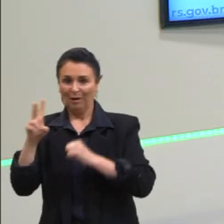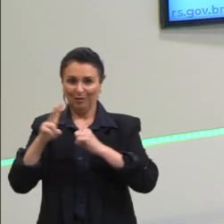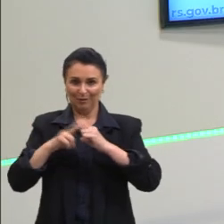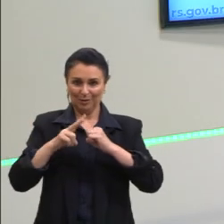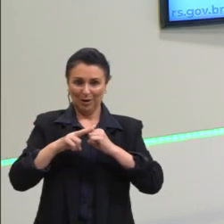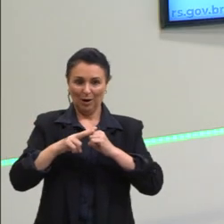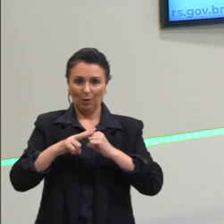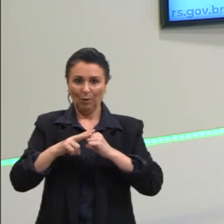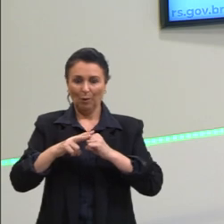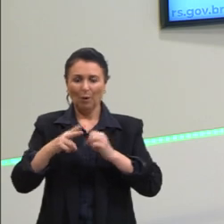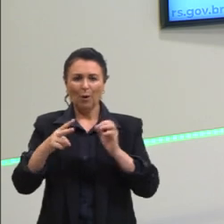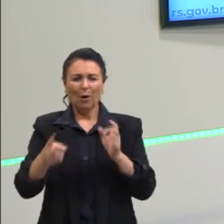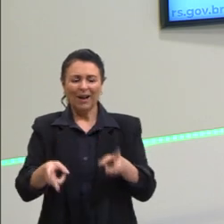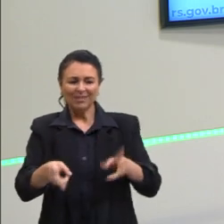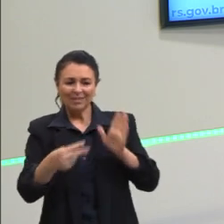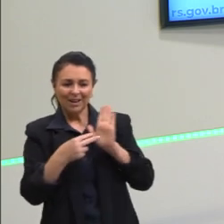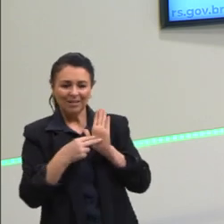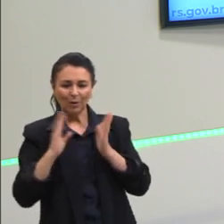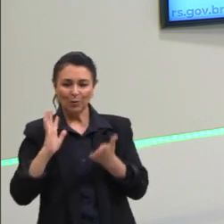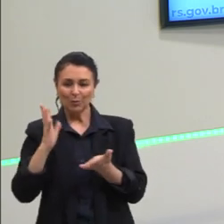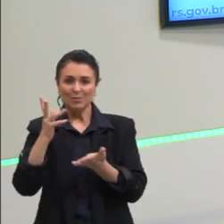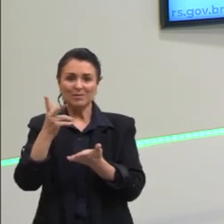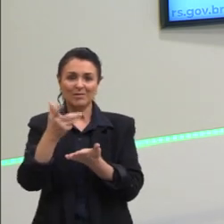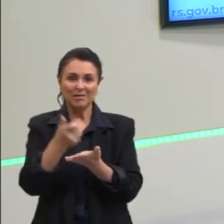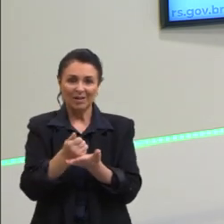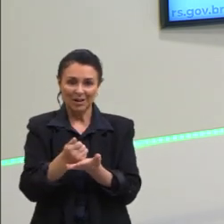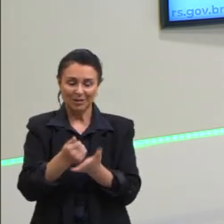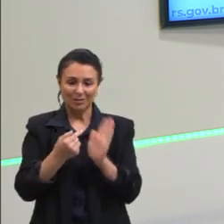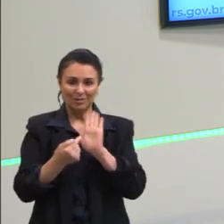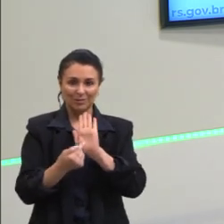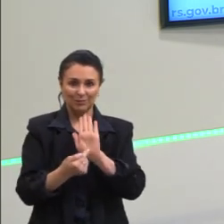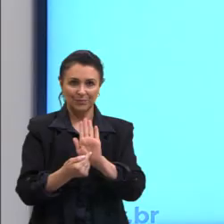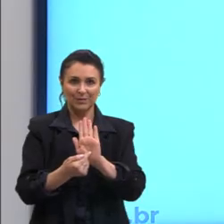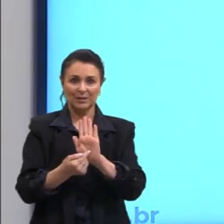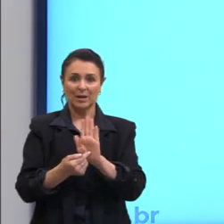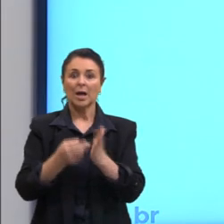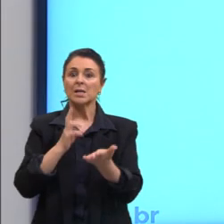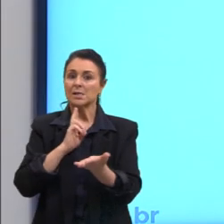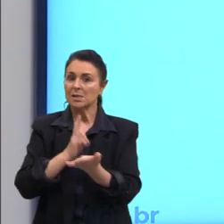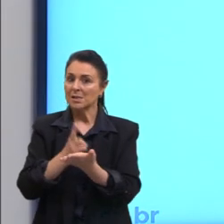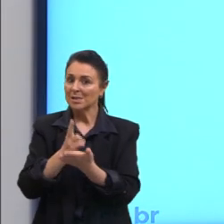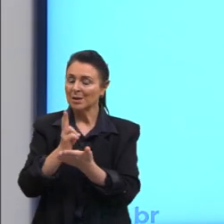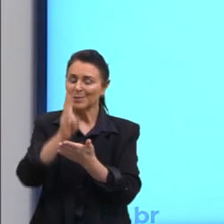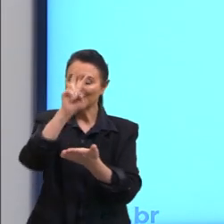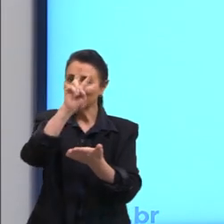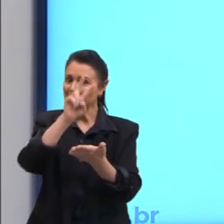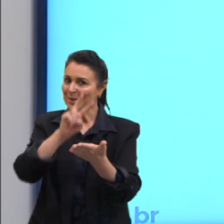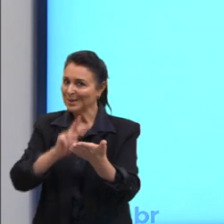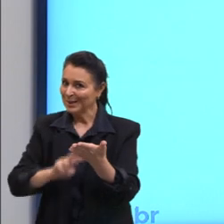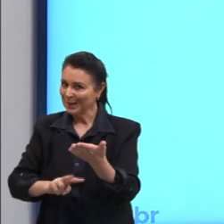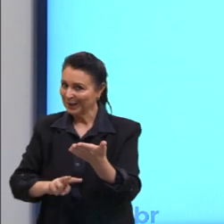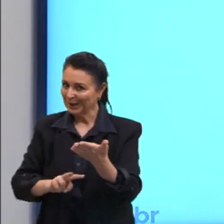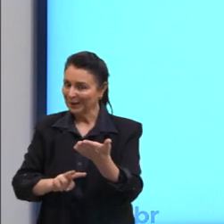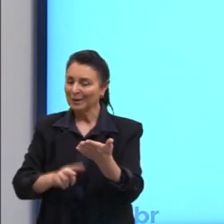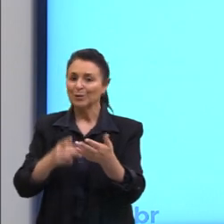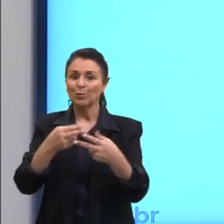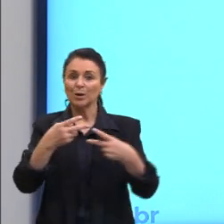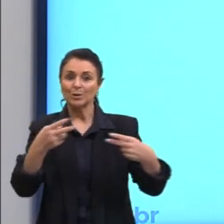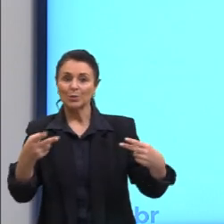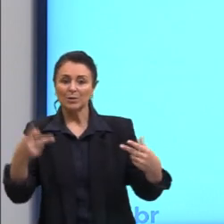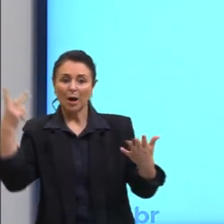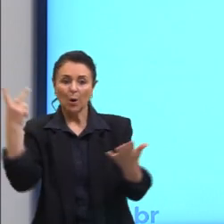facilitar a compreensão do verbal, não é? Mantenha-se em dia com suas leituras e suas atualidades.